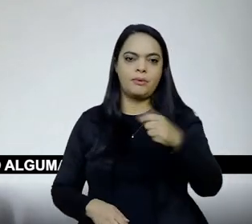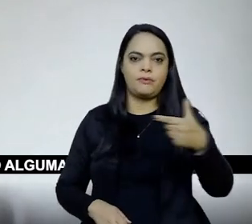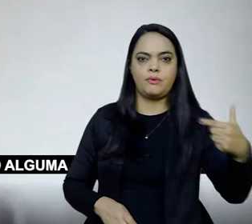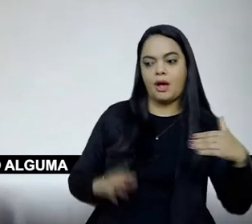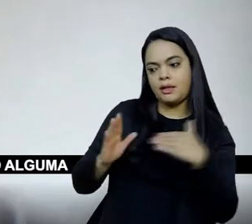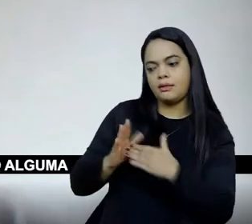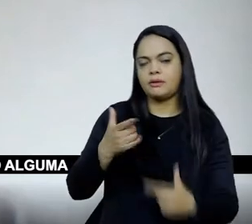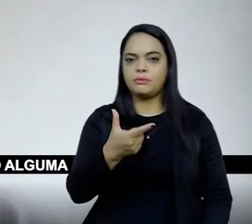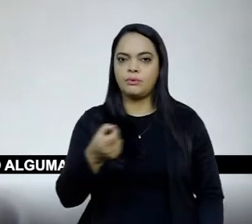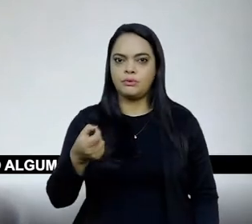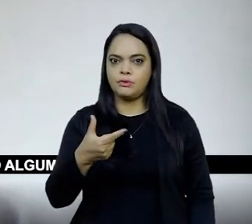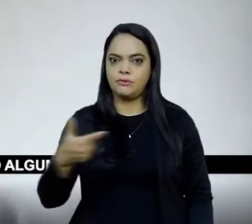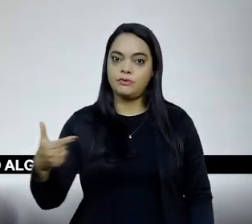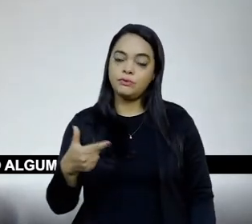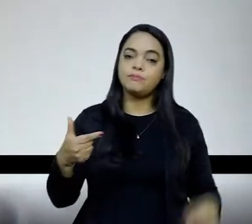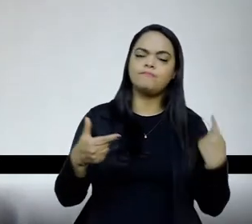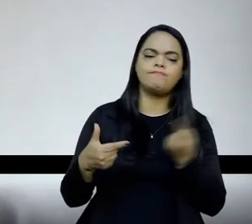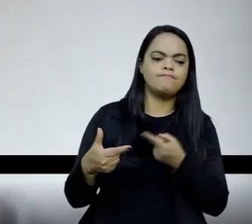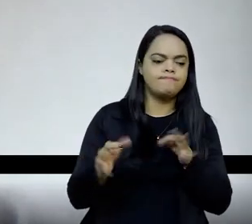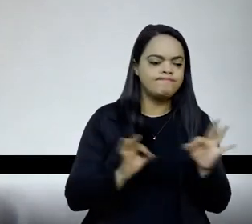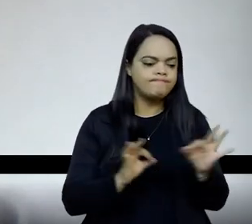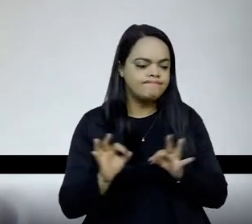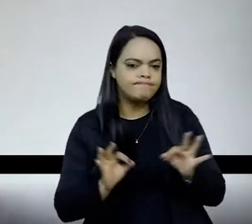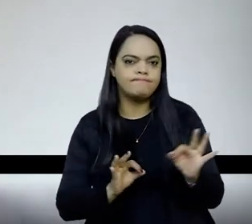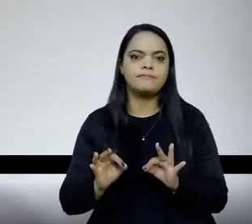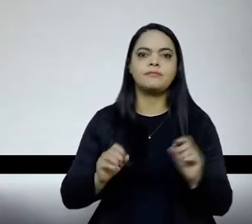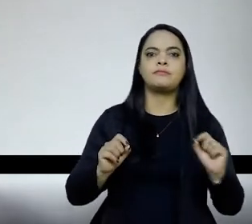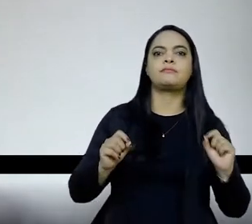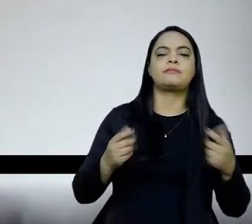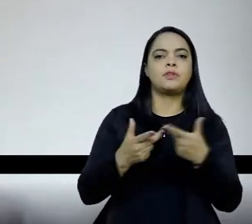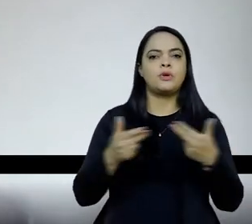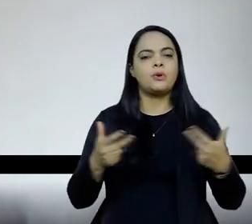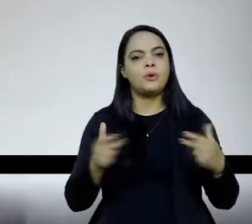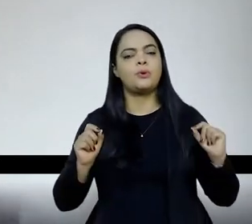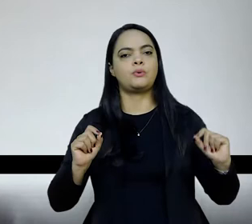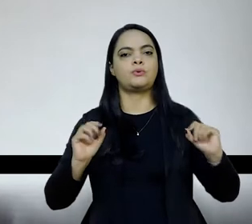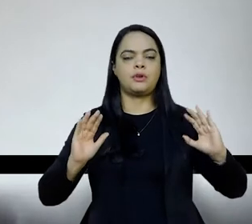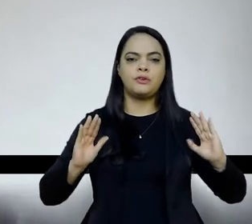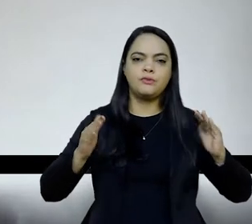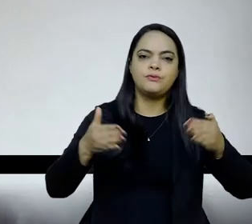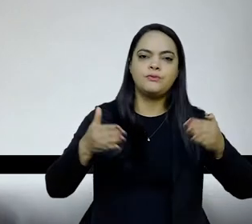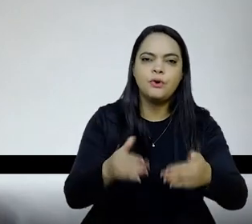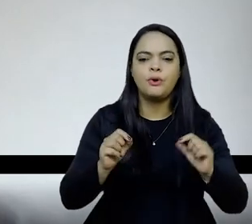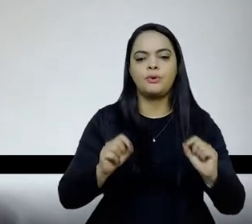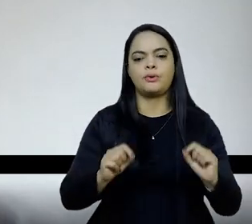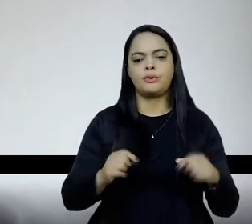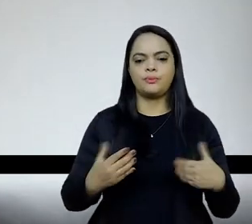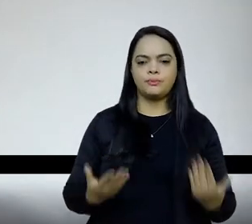nós estávamos projetando alguma coisa que desaguasse, de certa forma, na